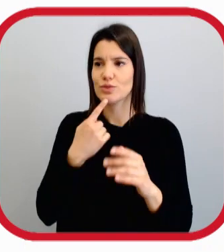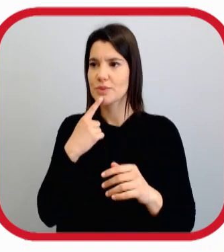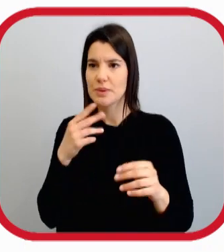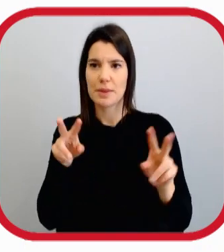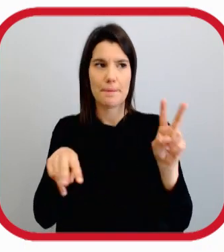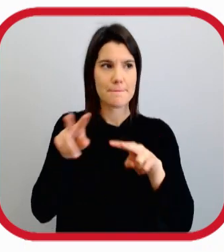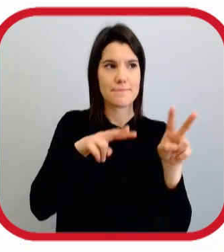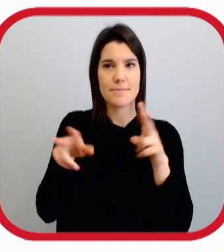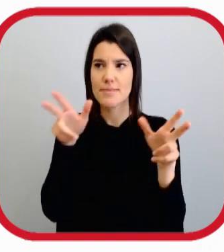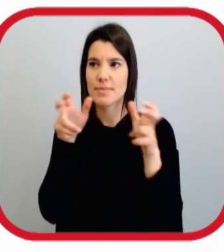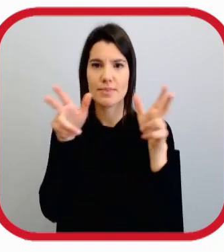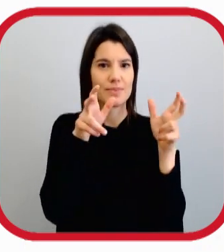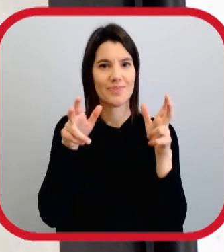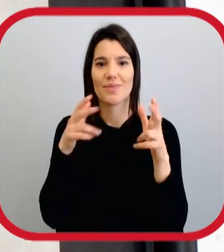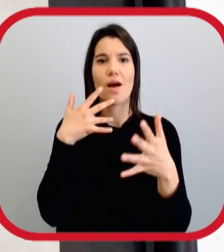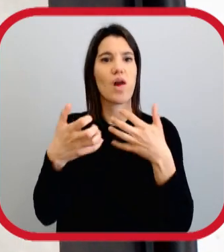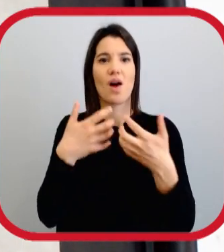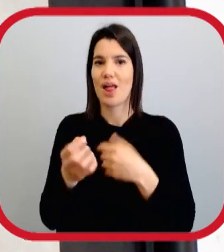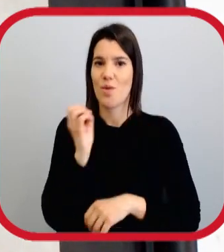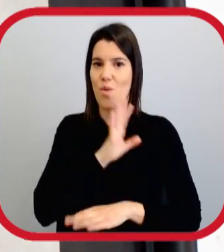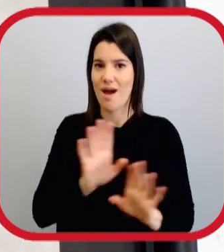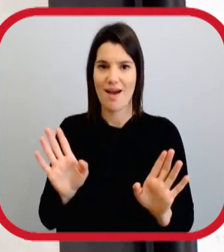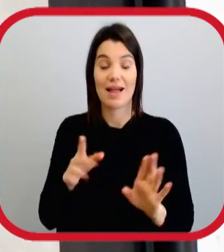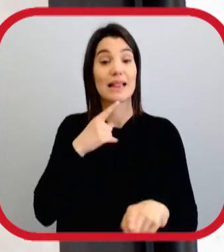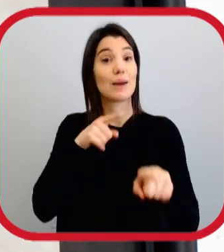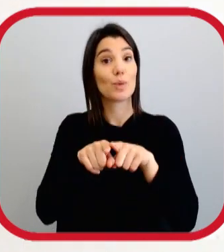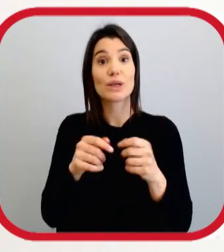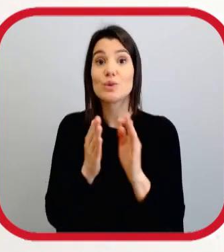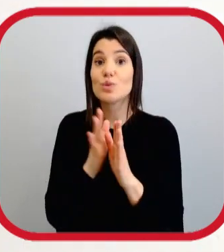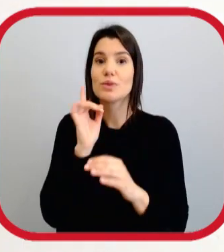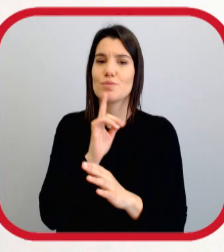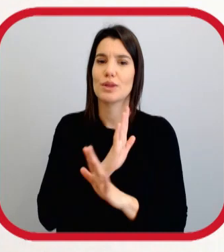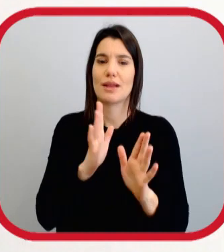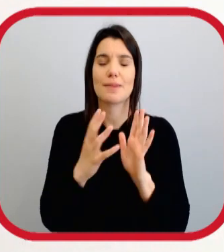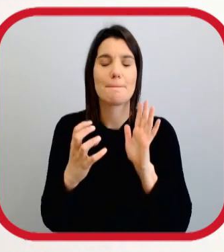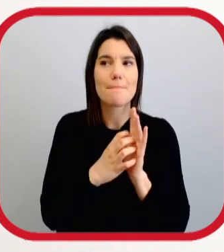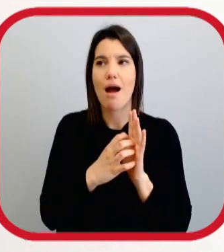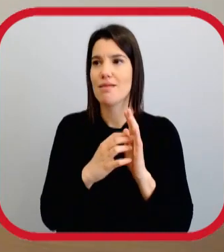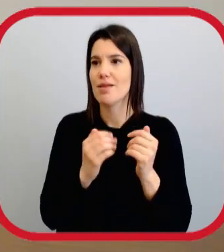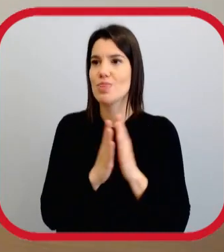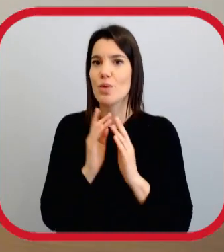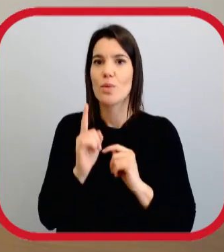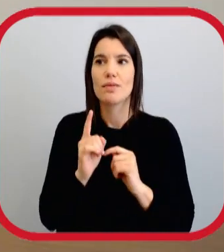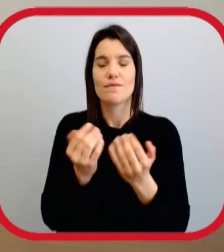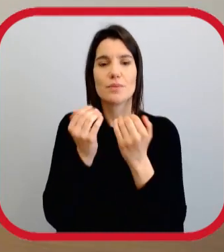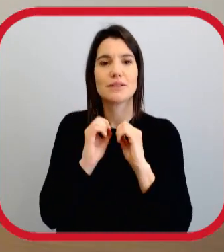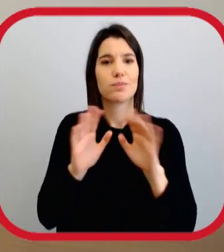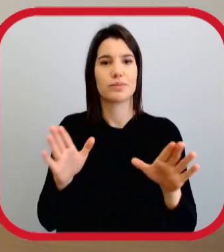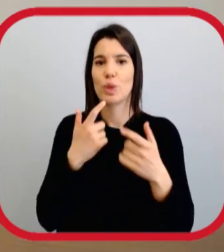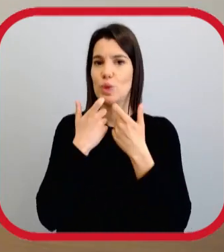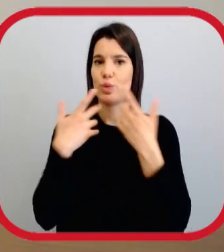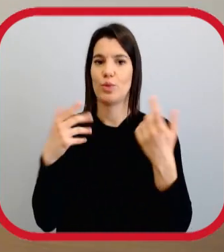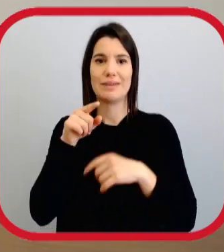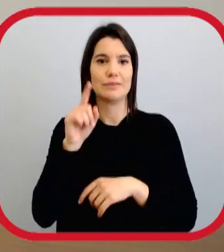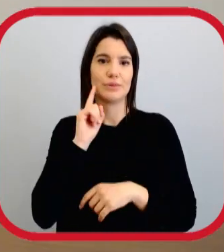setor em que toda a gente está a interpretar, toda a gente, e nada é ao caso. Em política tudo é simbólico, em política tudo é mensagem.